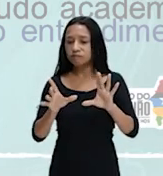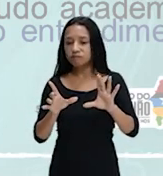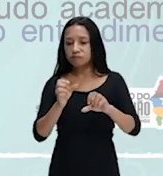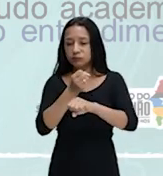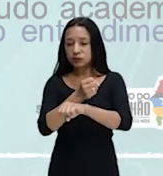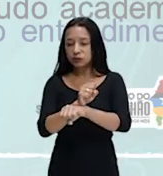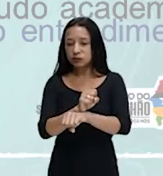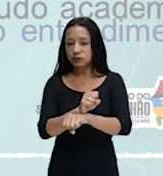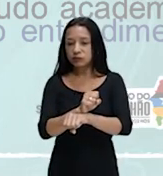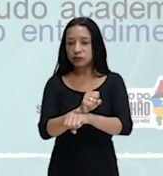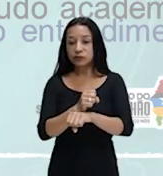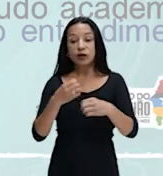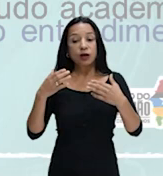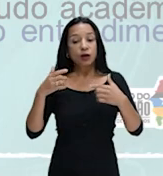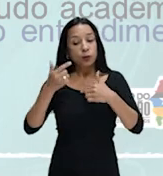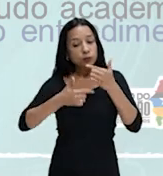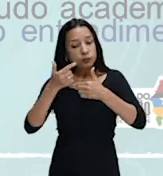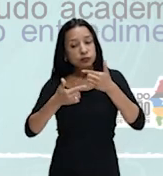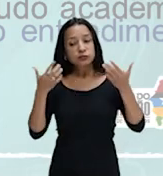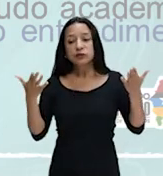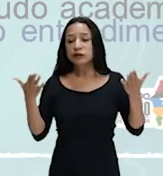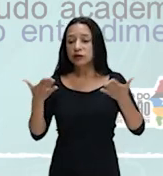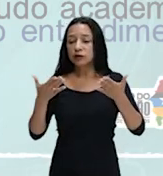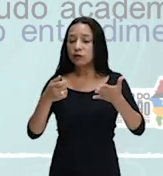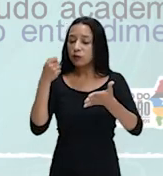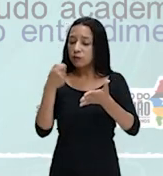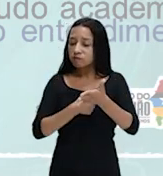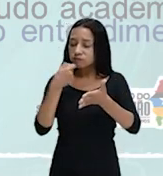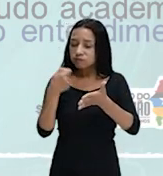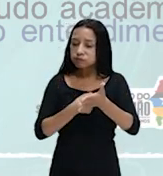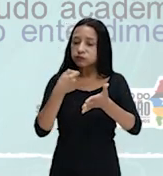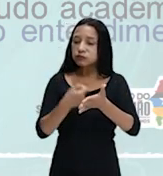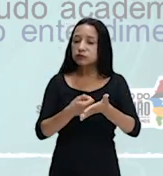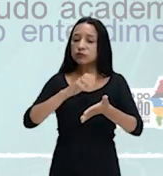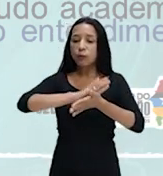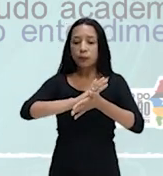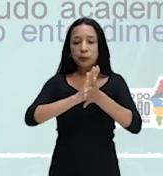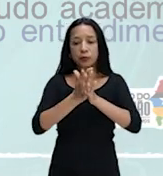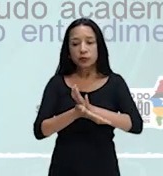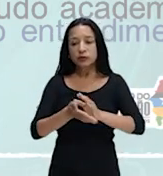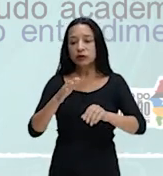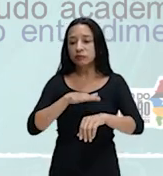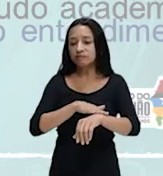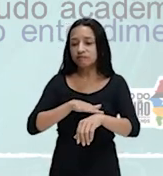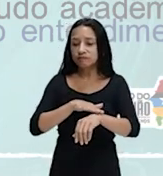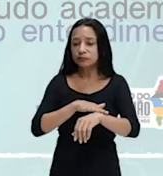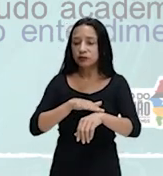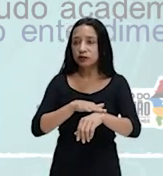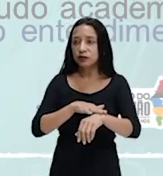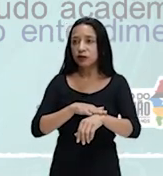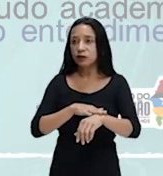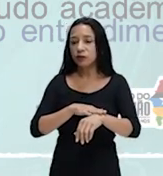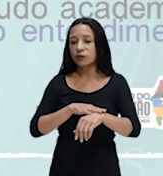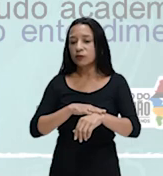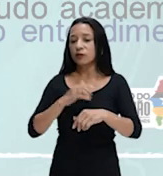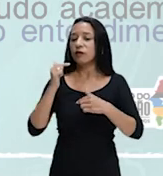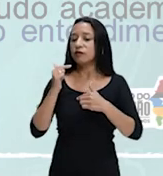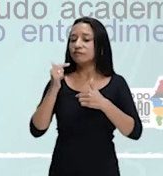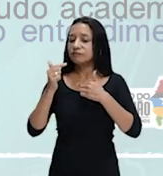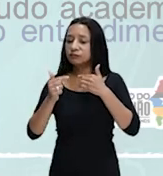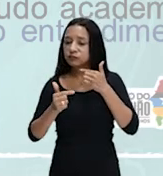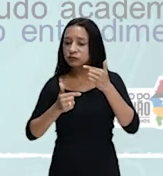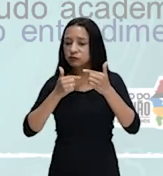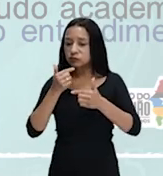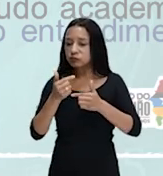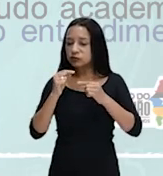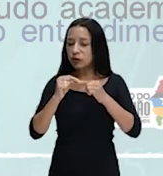luta, agora, a resistência é contra o preconceito racial. A resistência é contra